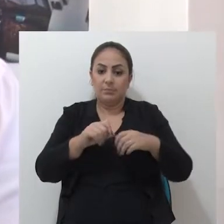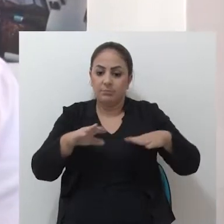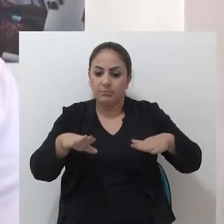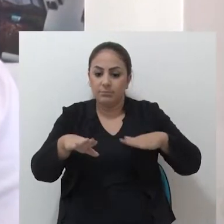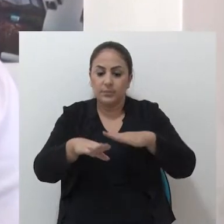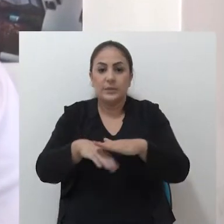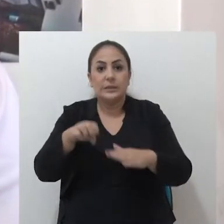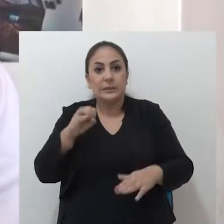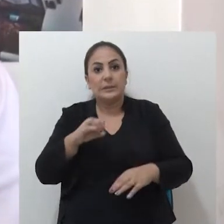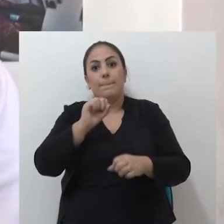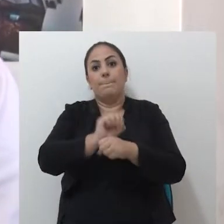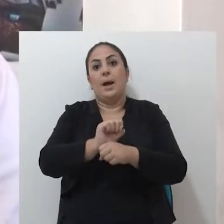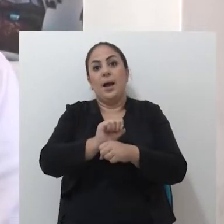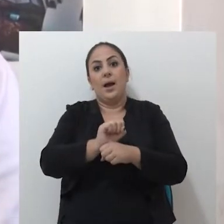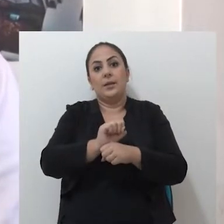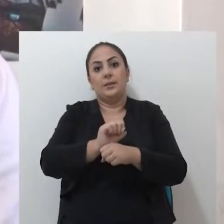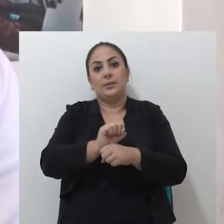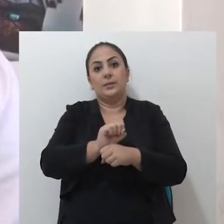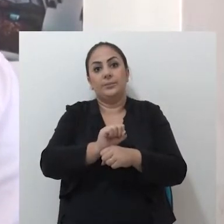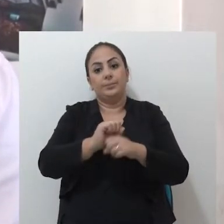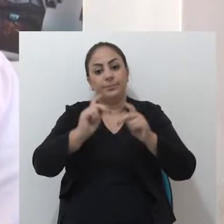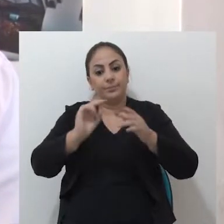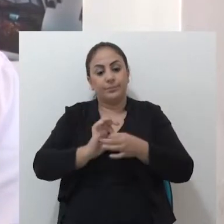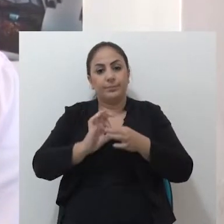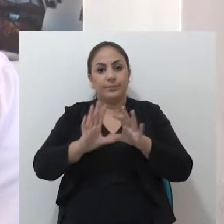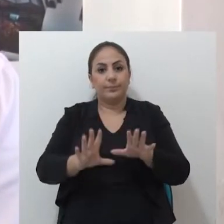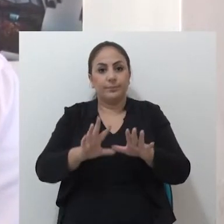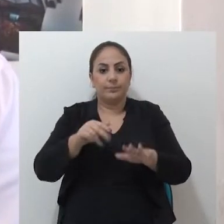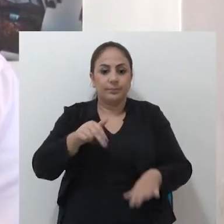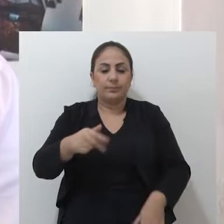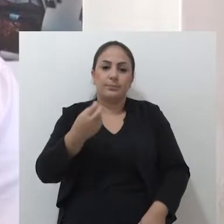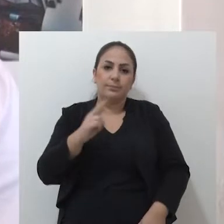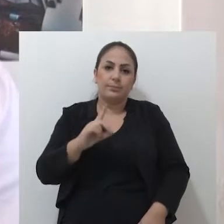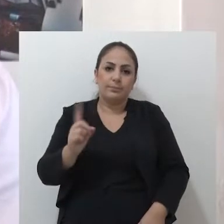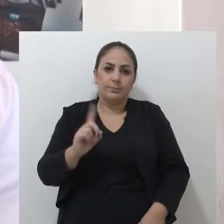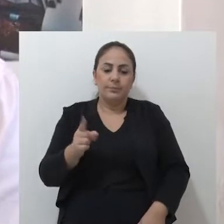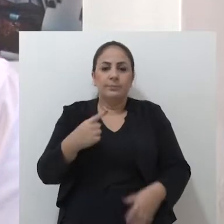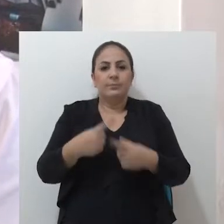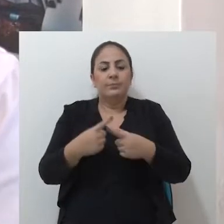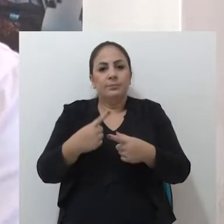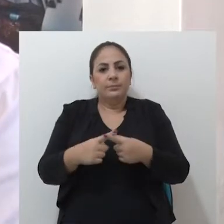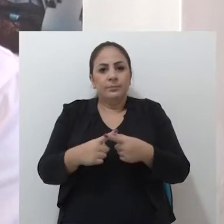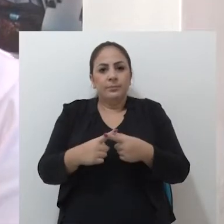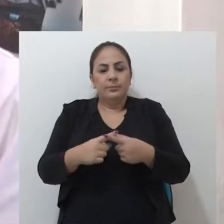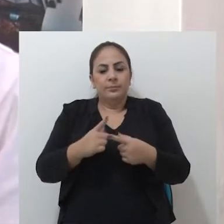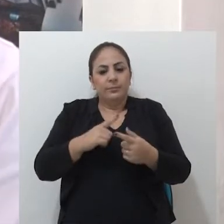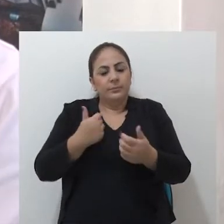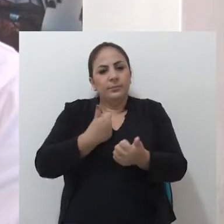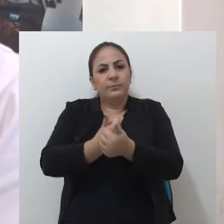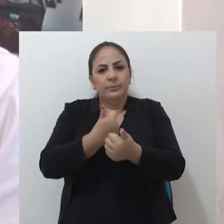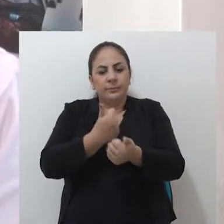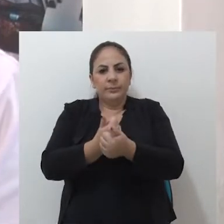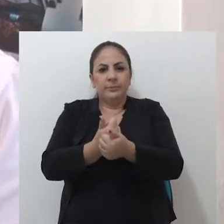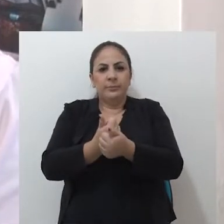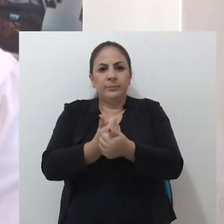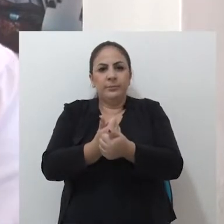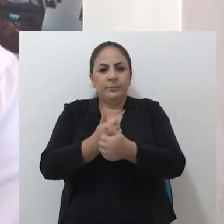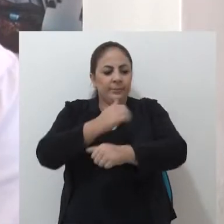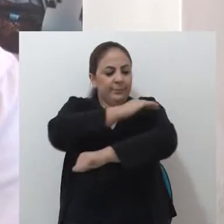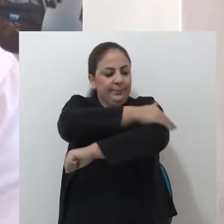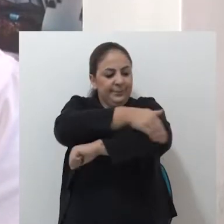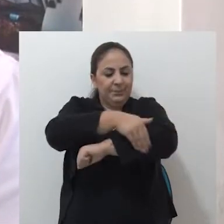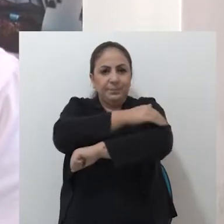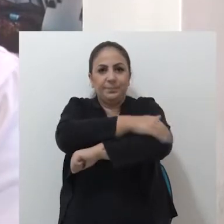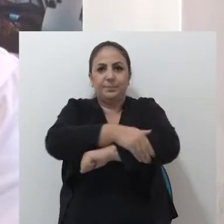travessia, se para para deixar o pedestre atravessar a via ou se não para, tendo em vista que está muito próximo